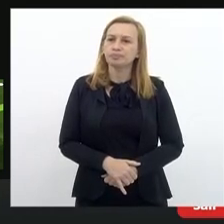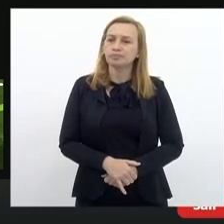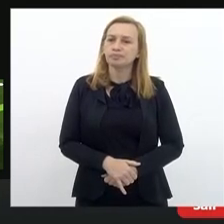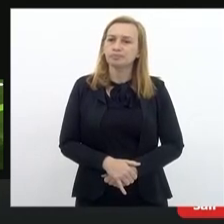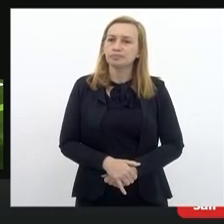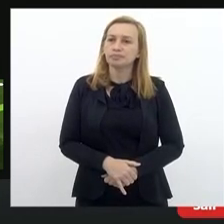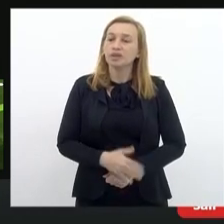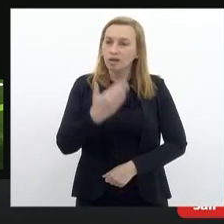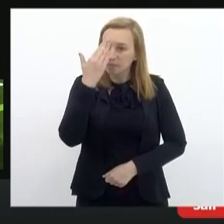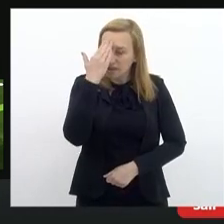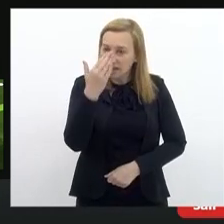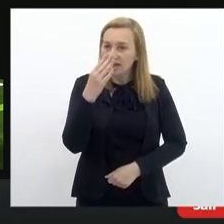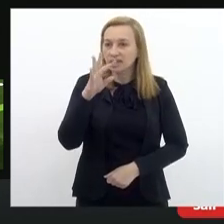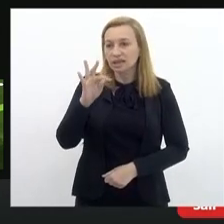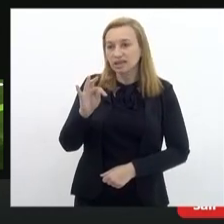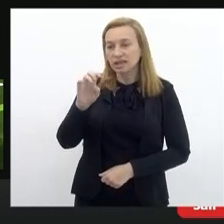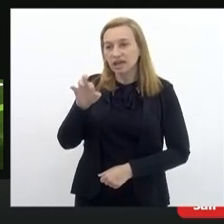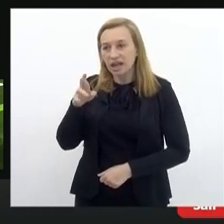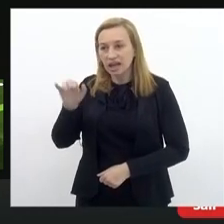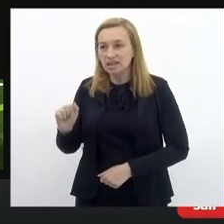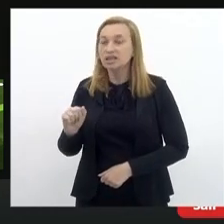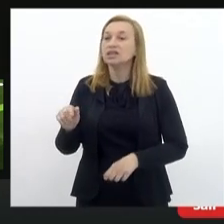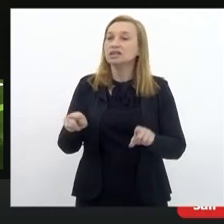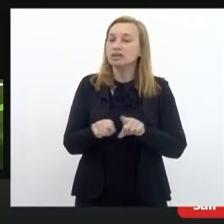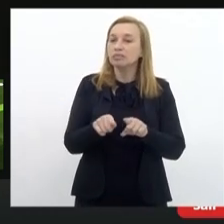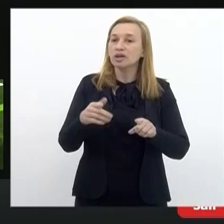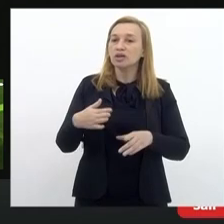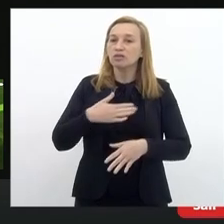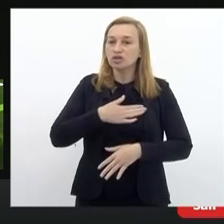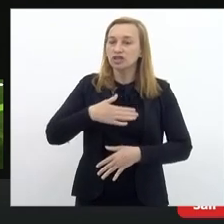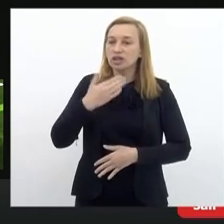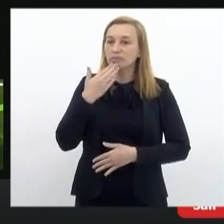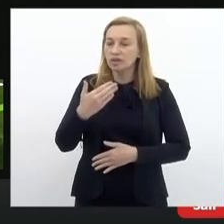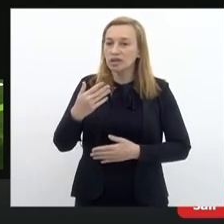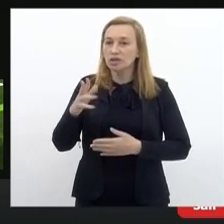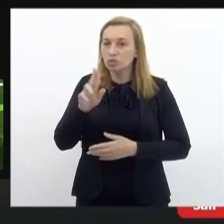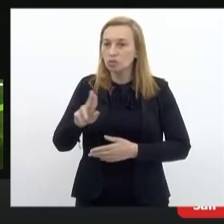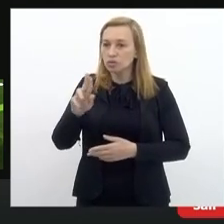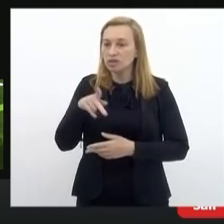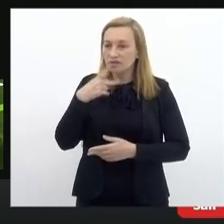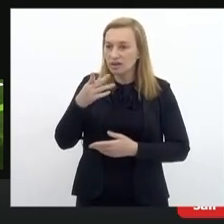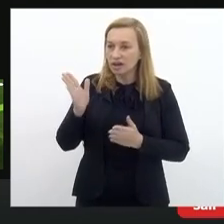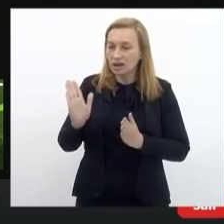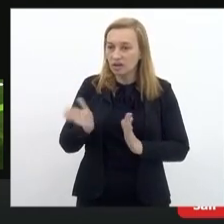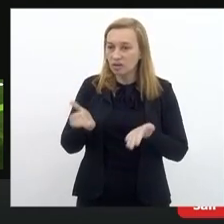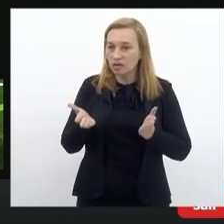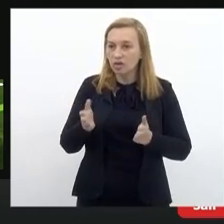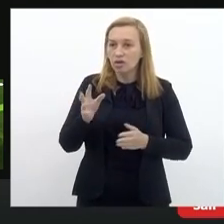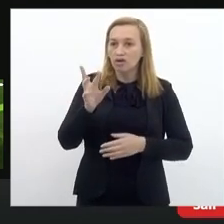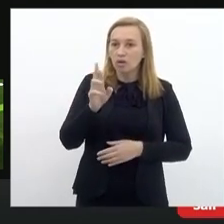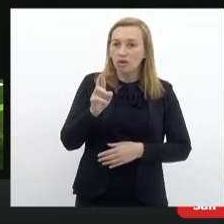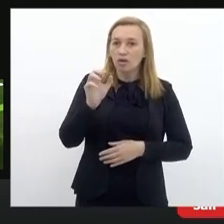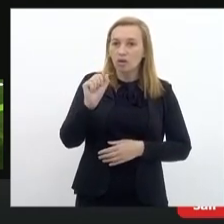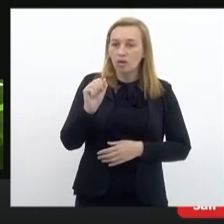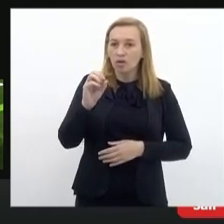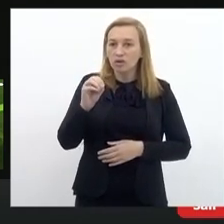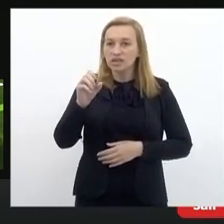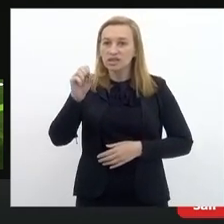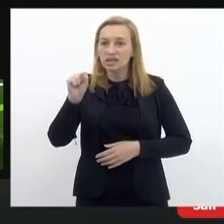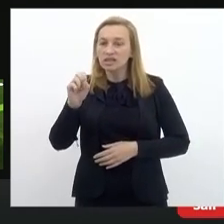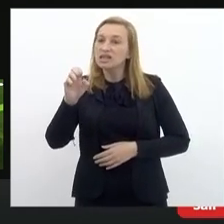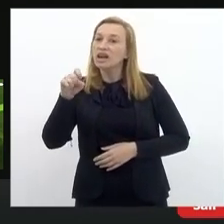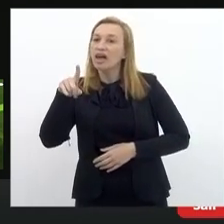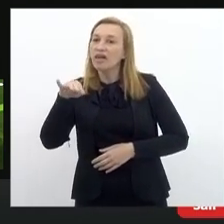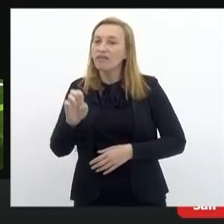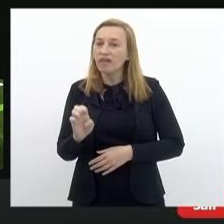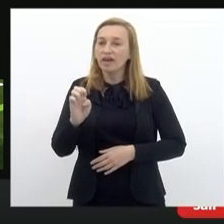Obrigado, Tereza. Eu gostaria de chamar para fazer uso da palavra agora a Rosilene Lemos, representante da